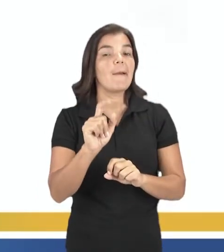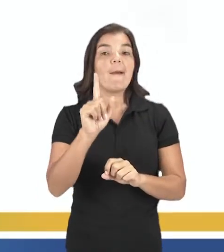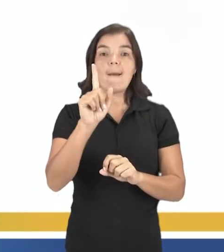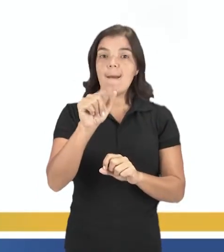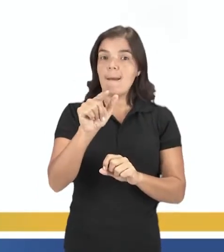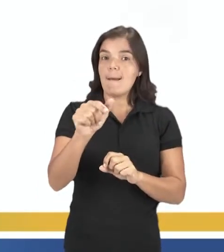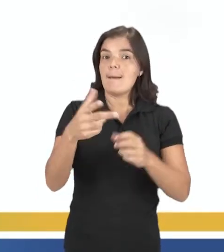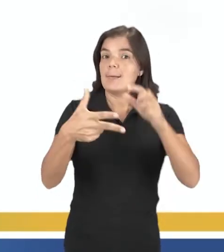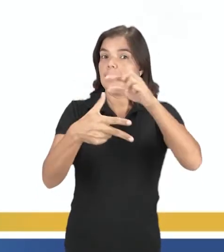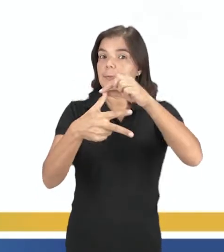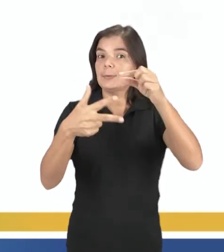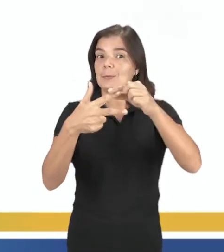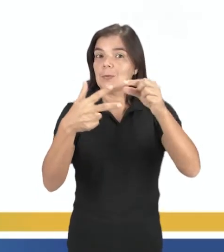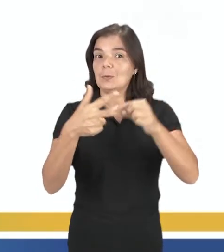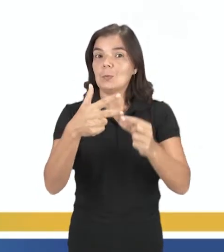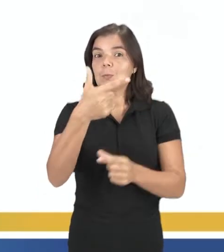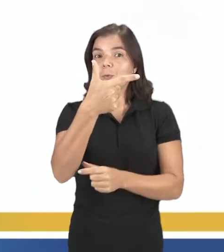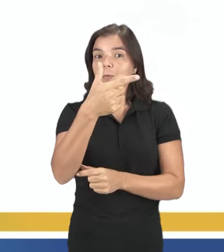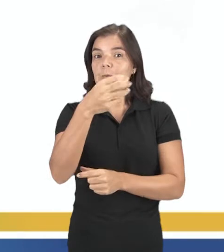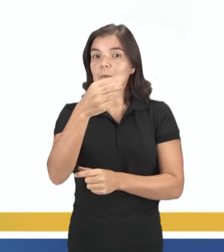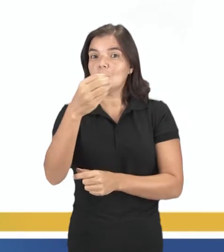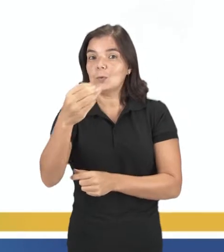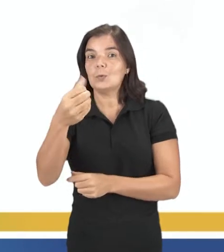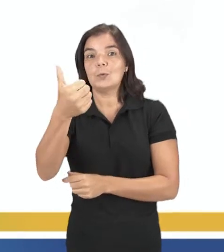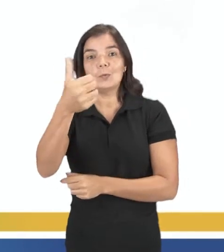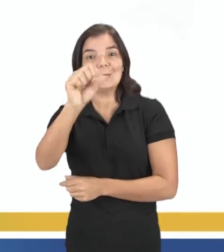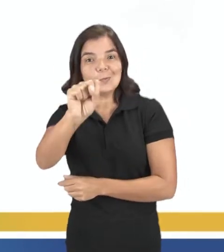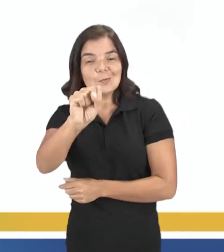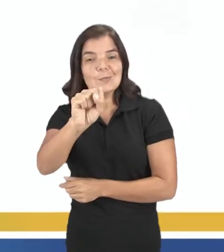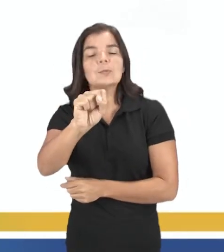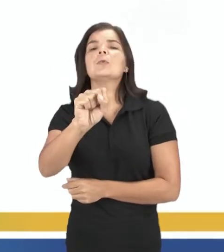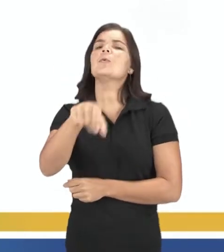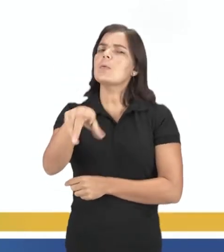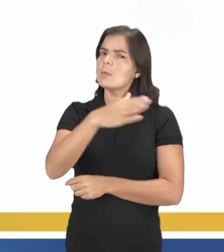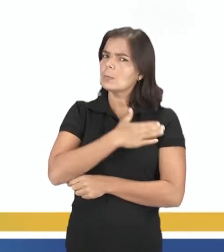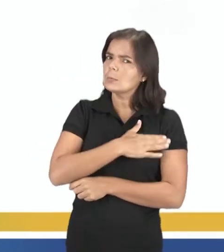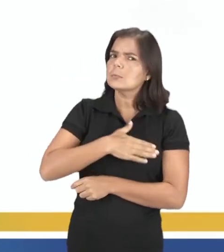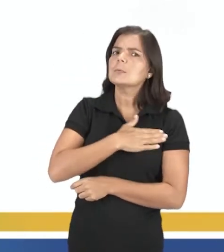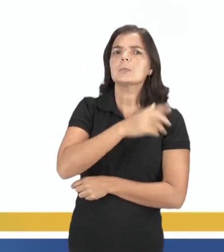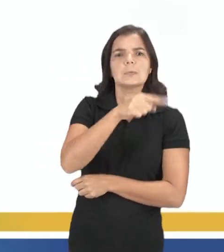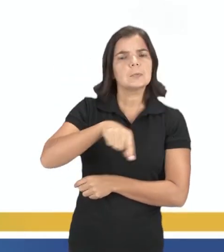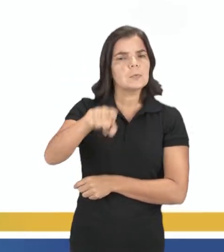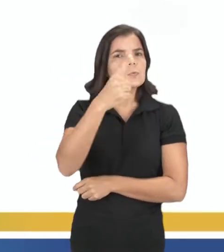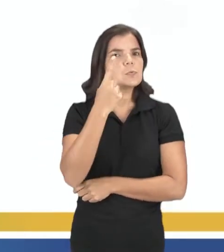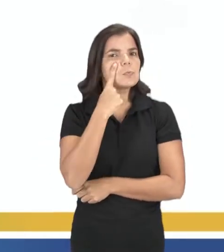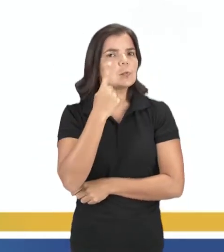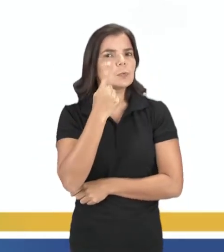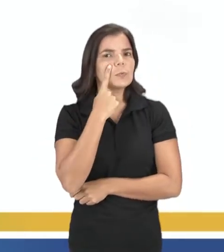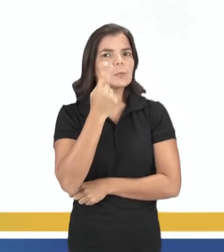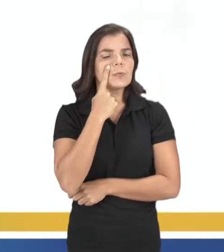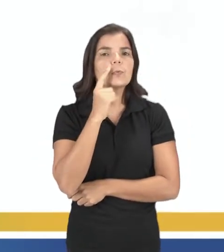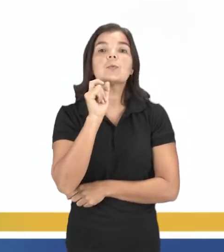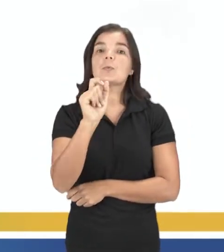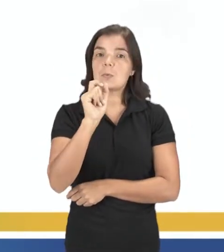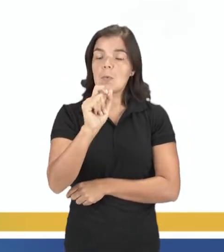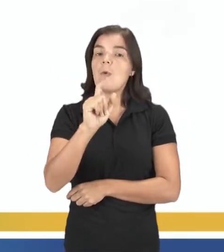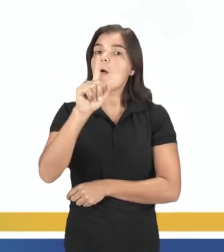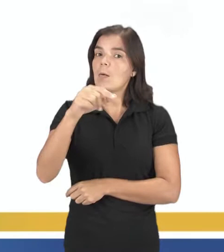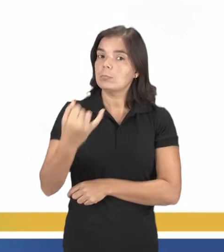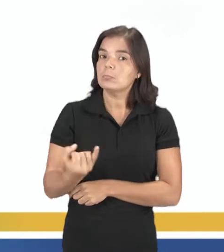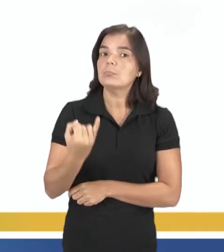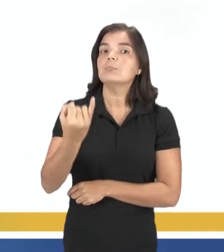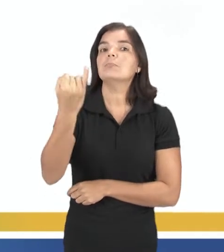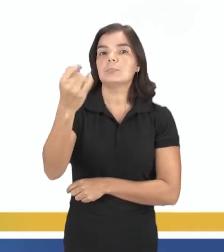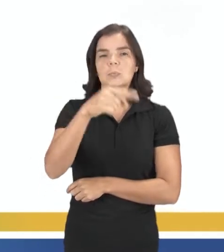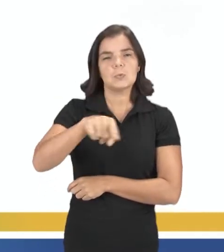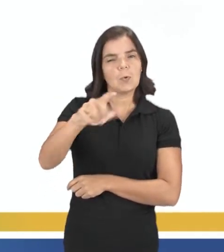questão do Enem de 2018. Eu gostaria que vocês observassem nessas questões, muito importante